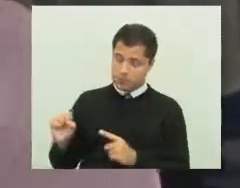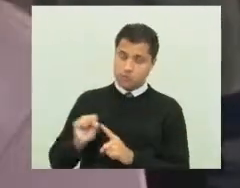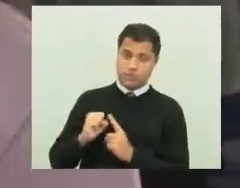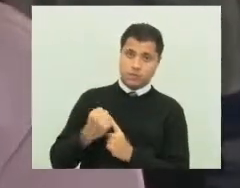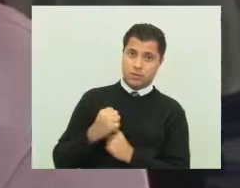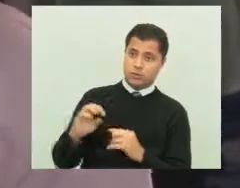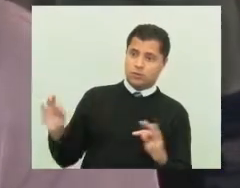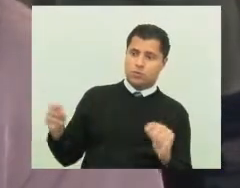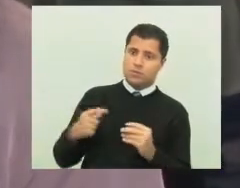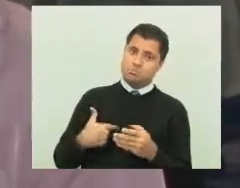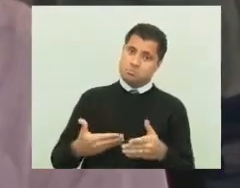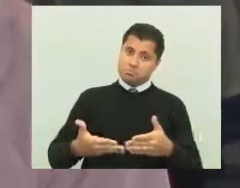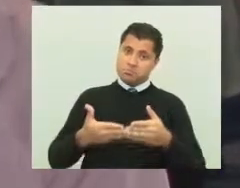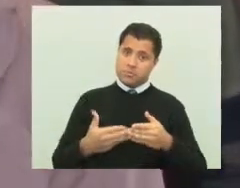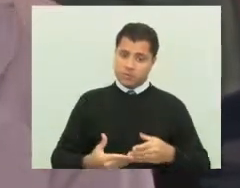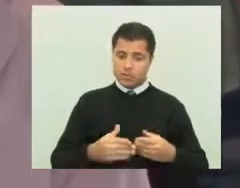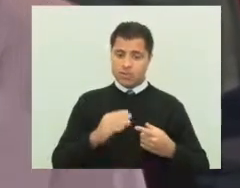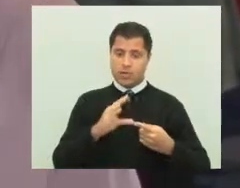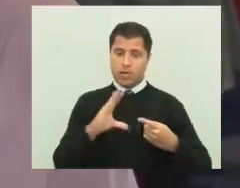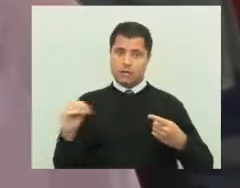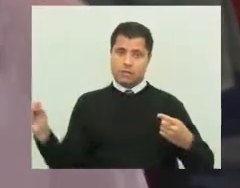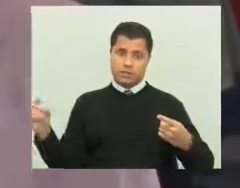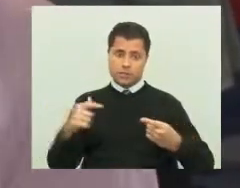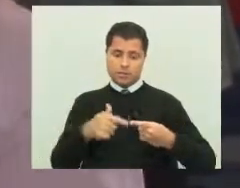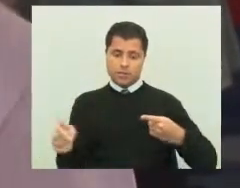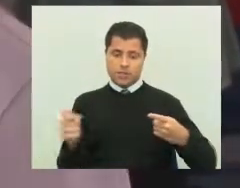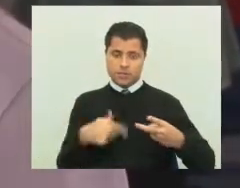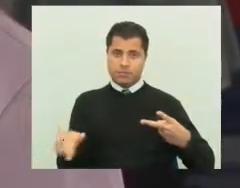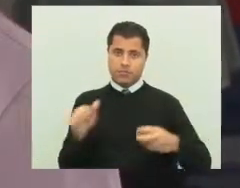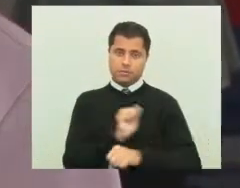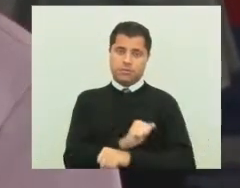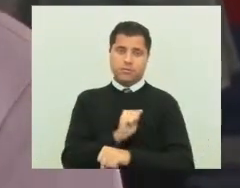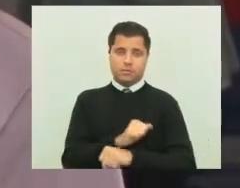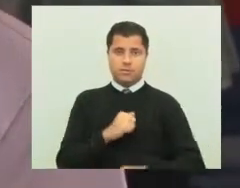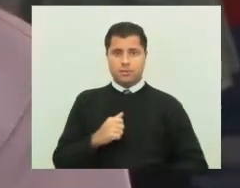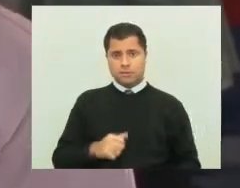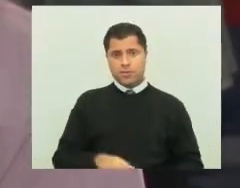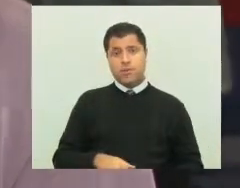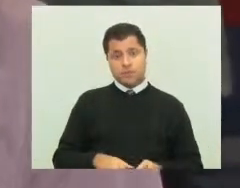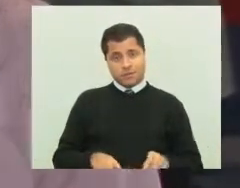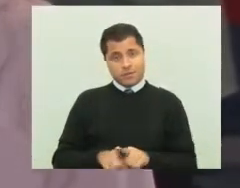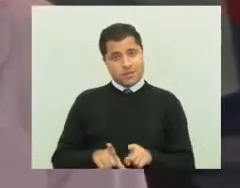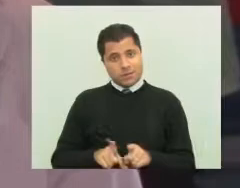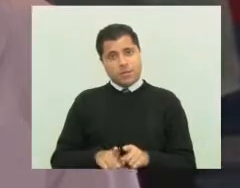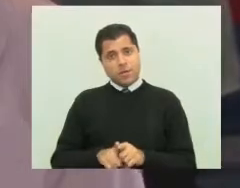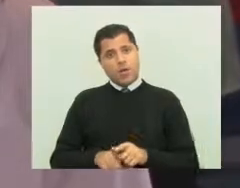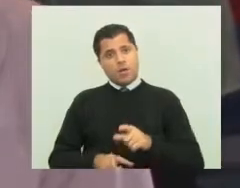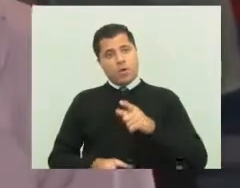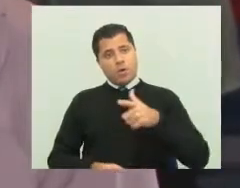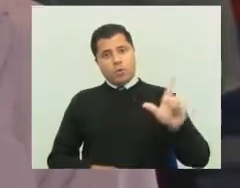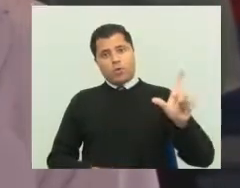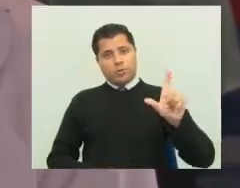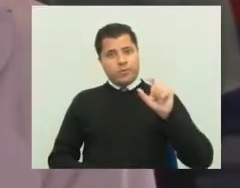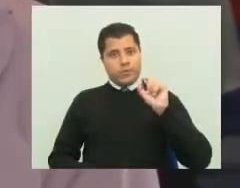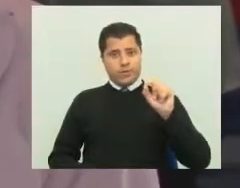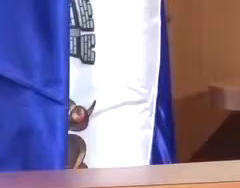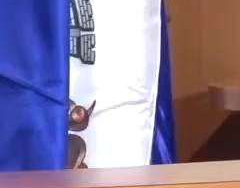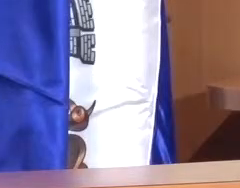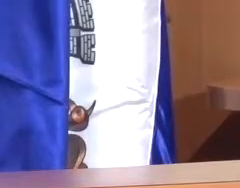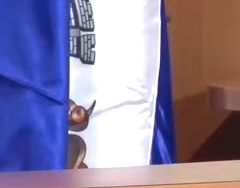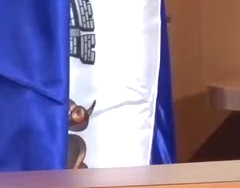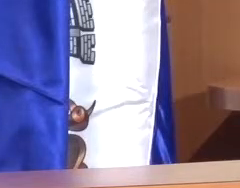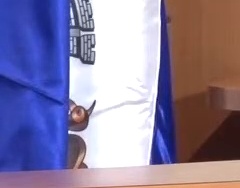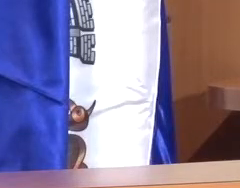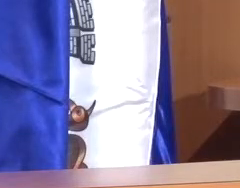fosse suspenso por quatro sessões, que a gente teria o outro lado também aqui na casa, a questão das pessoas que trabalham com a moto.